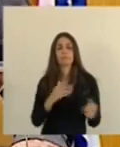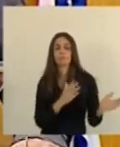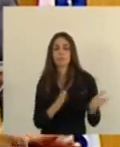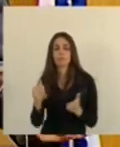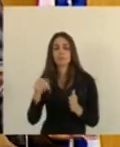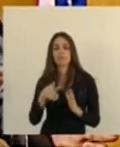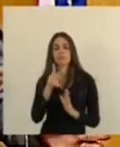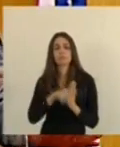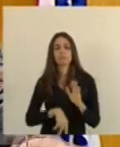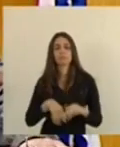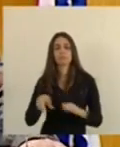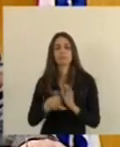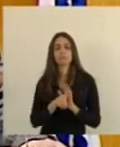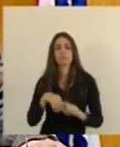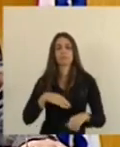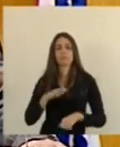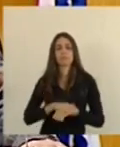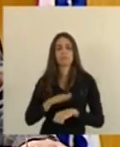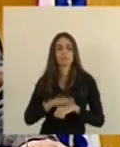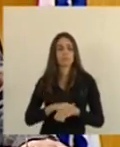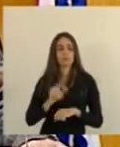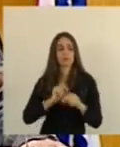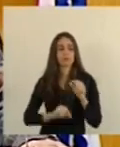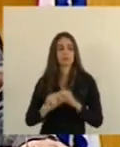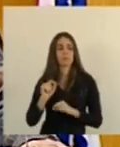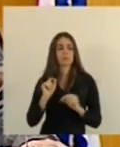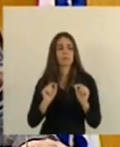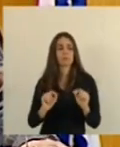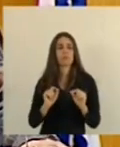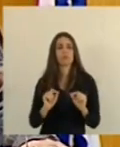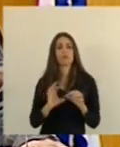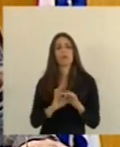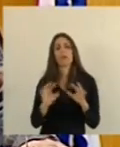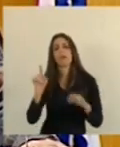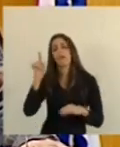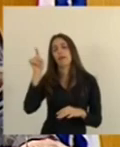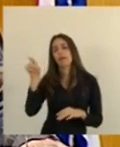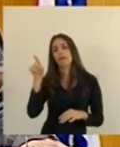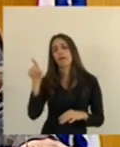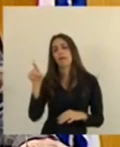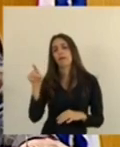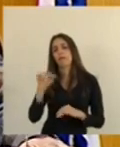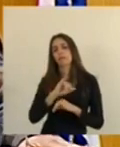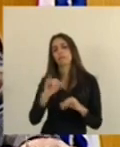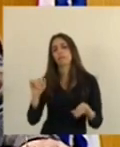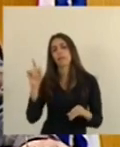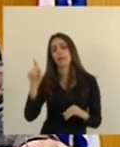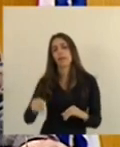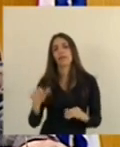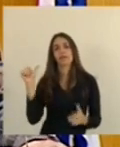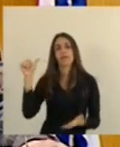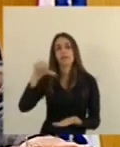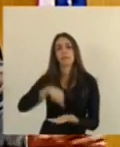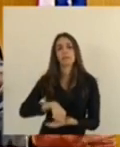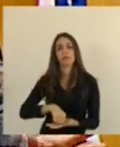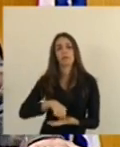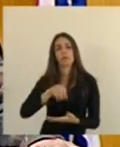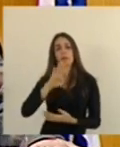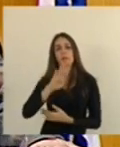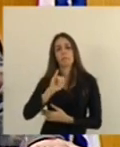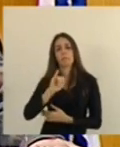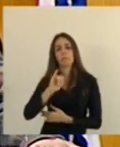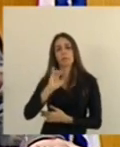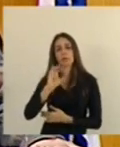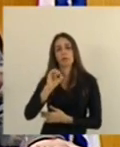nessa casa um projeto de lei de minha autoria que declara Guarapari como a capital da biodiversidade marinha do